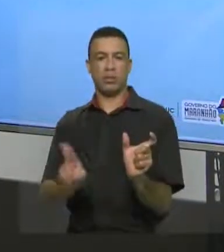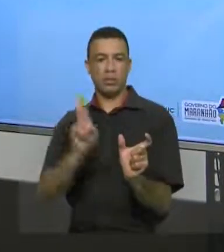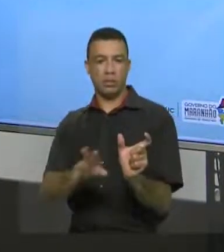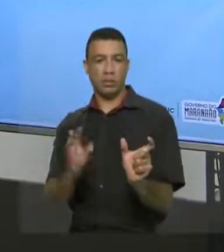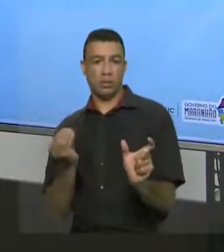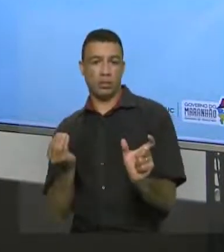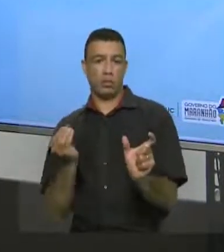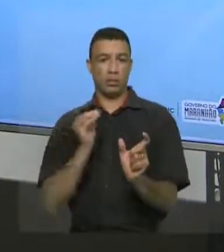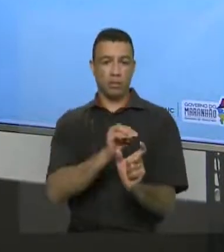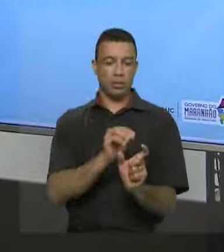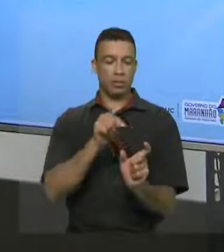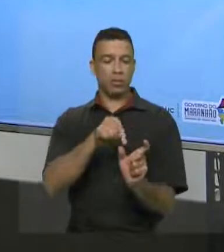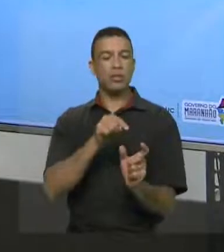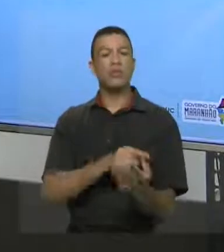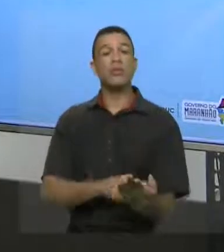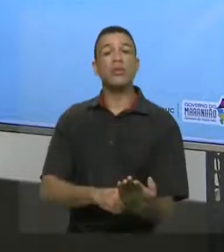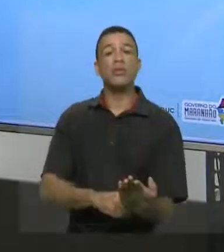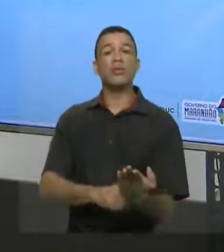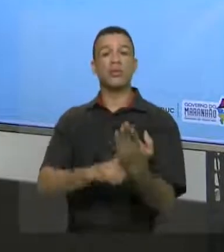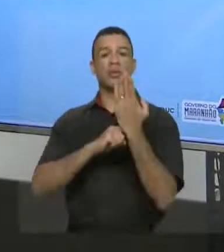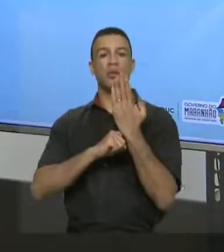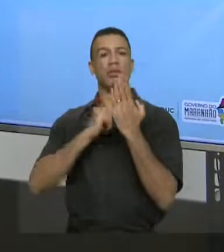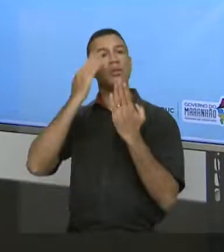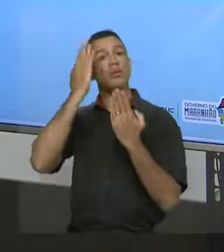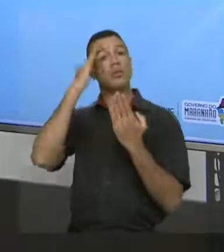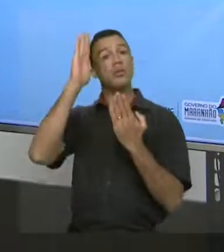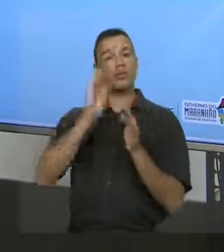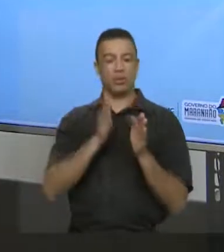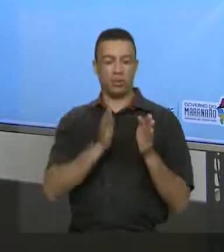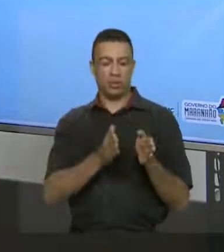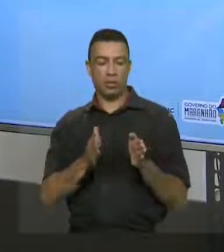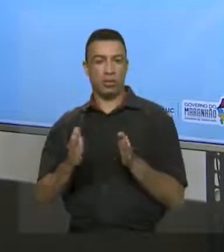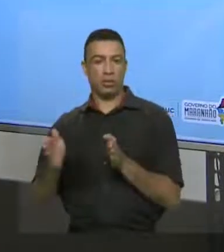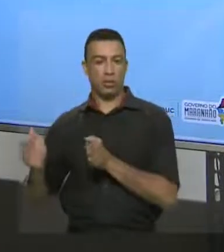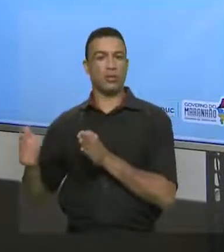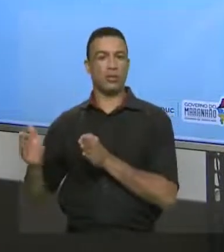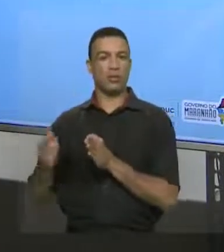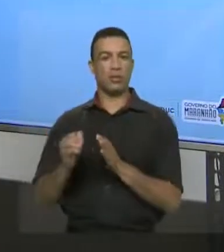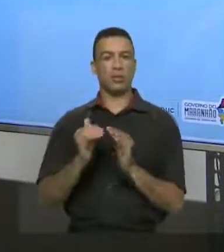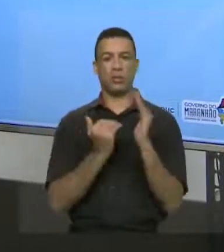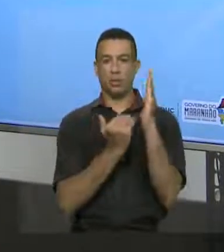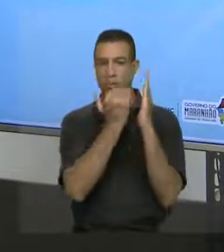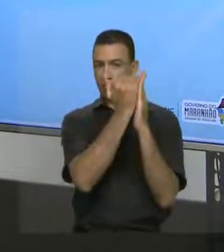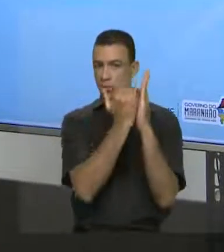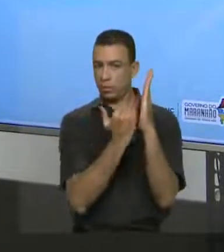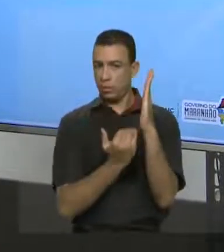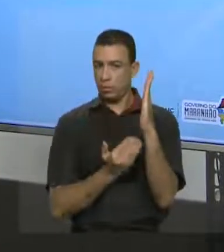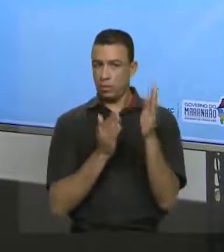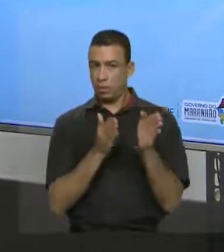que permitem, né, essa progressão, esse avanço das ideias, né? Nós chamamos